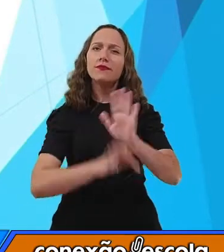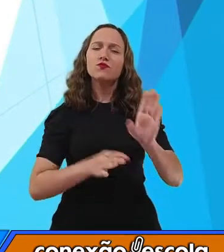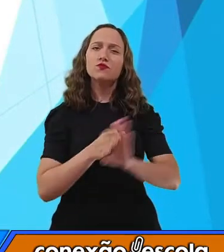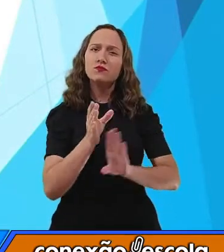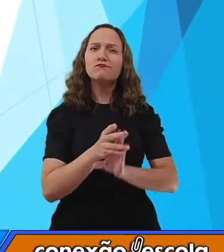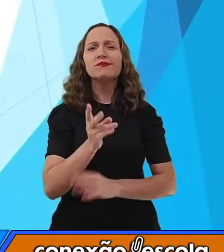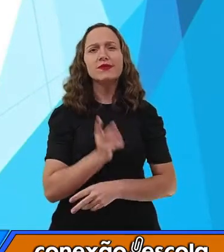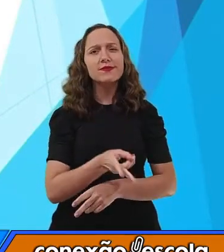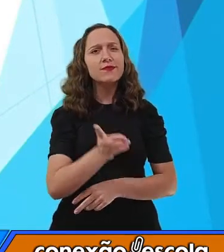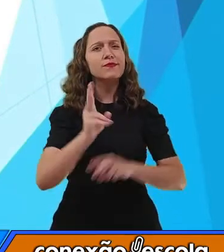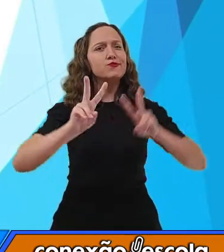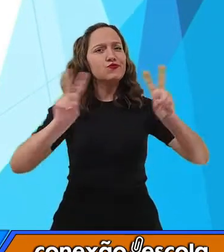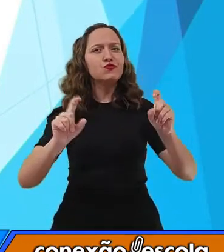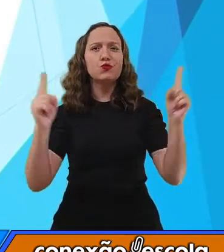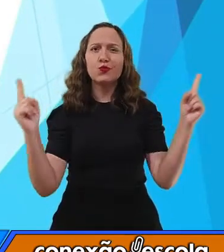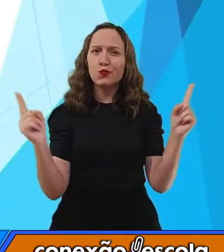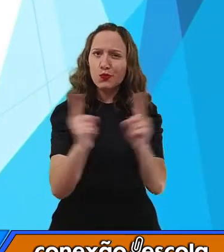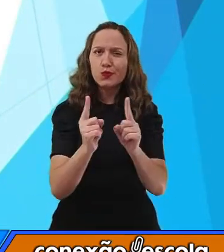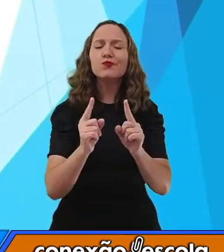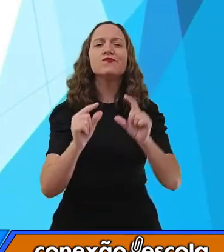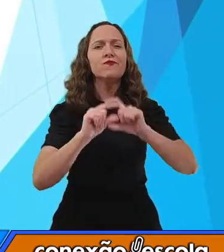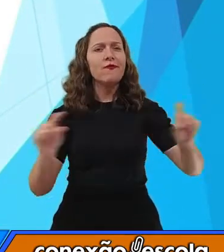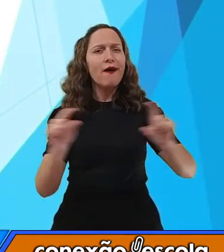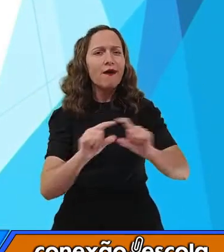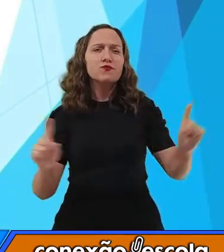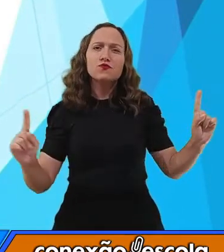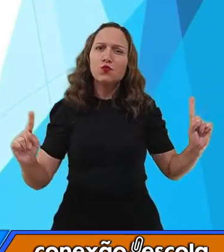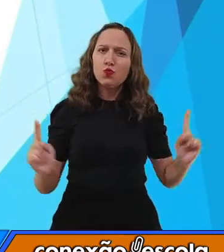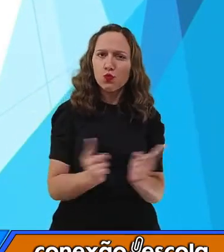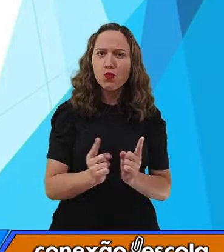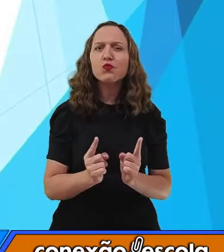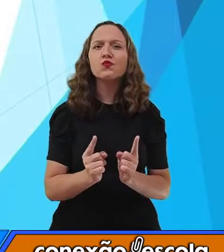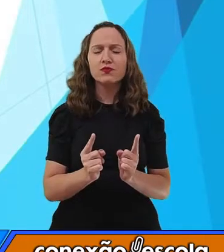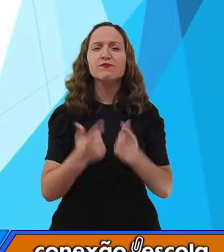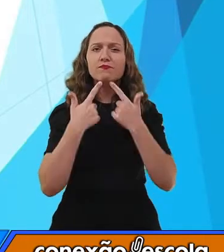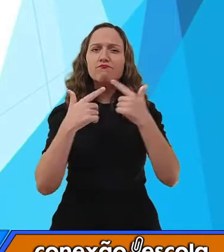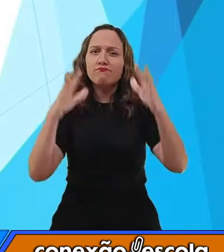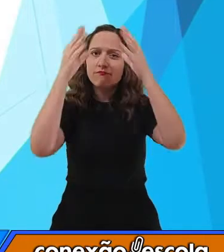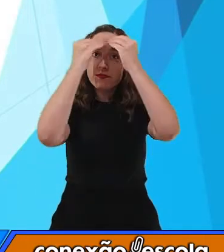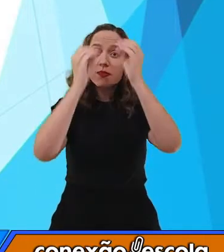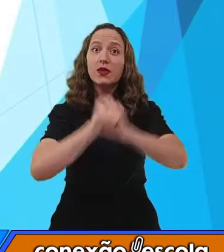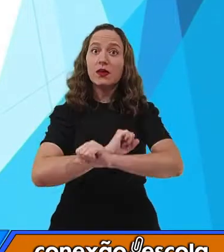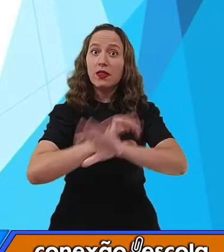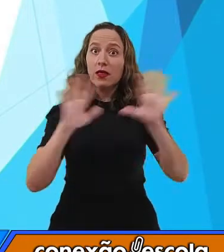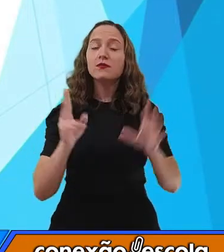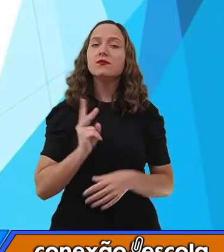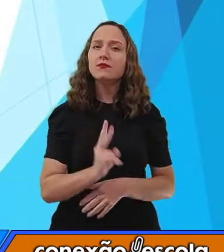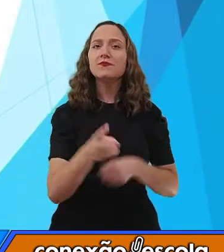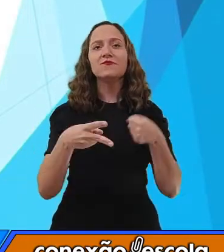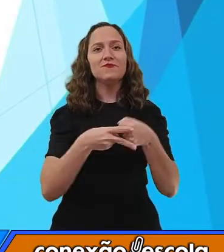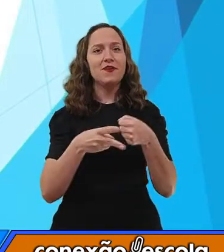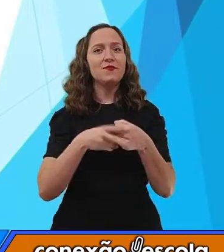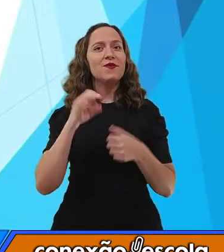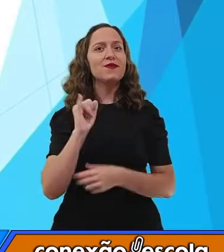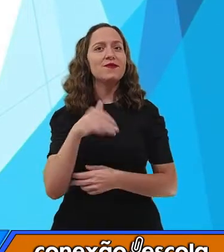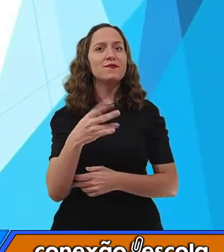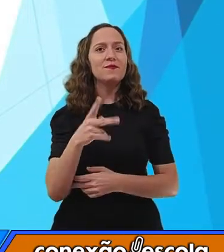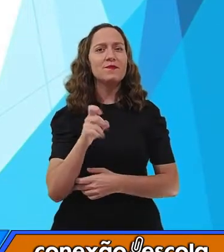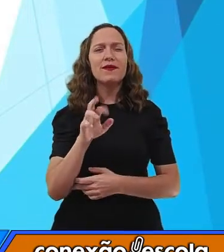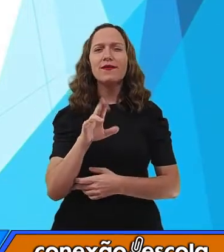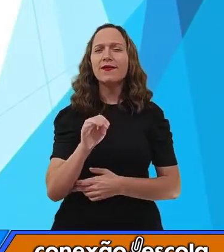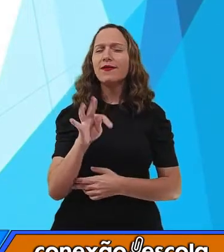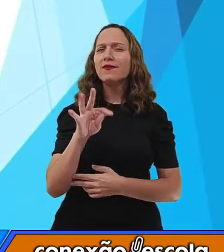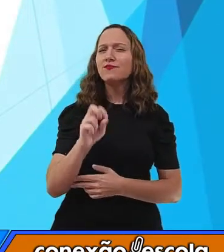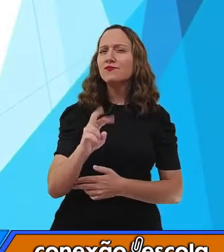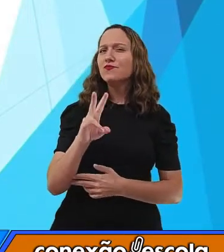curtas, a linguagem é clara e o verbo é no imperativo, que indica um pedido, uma